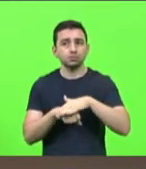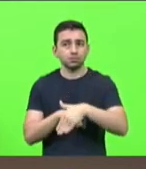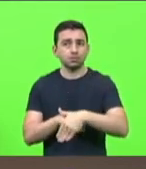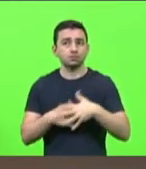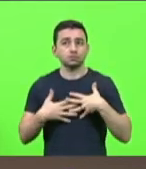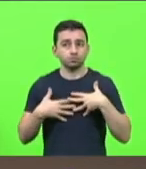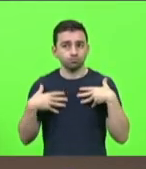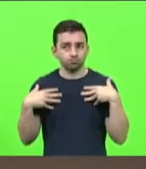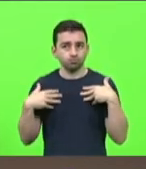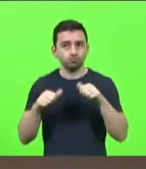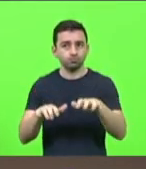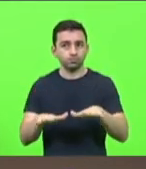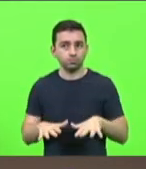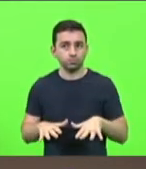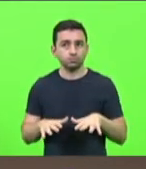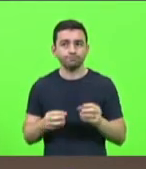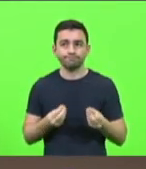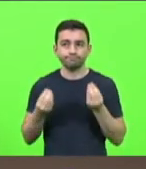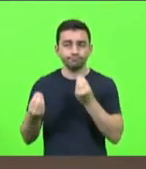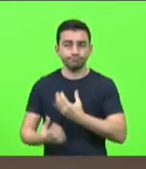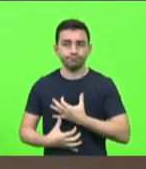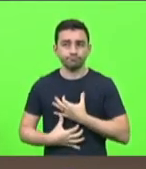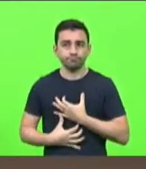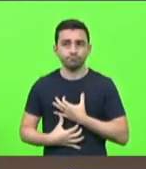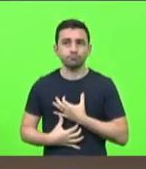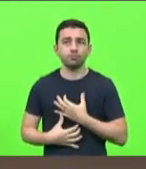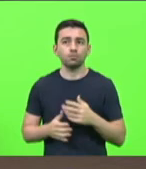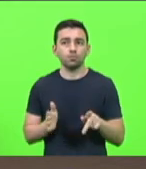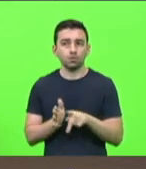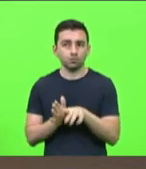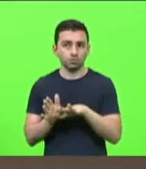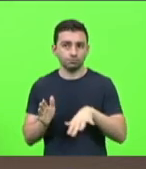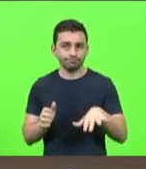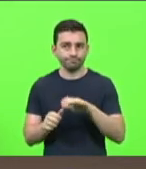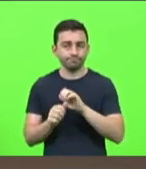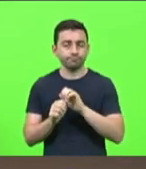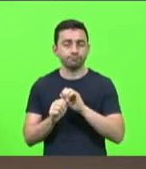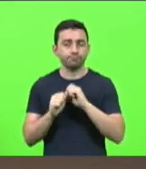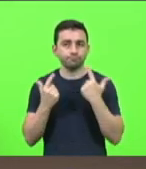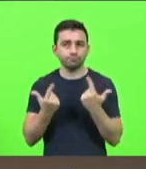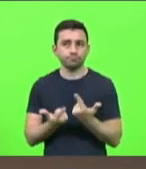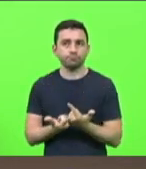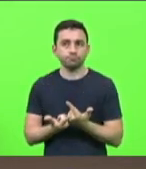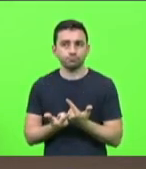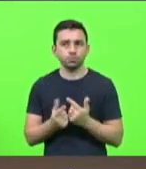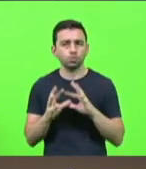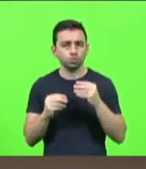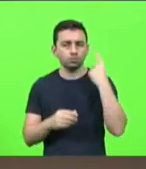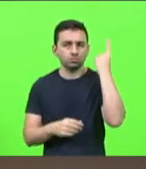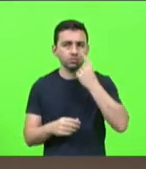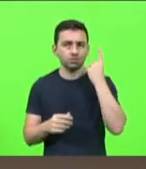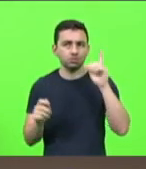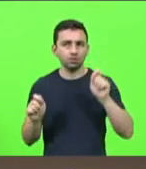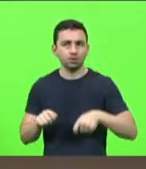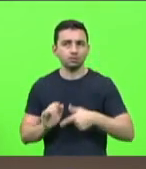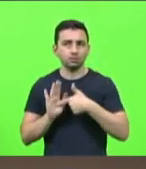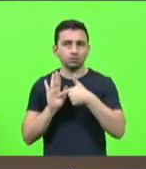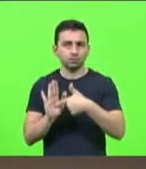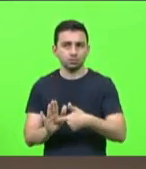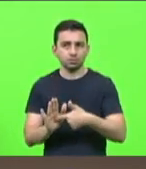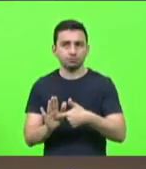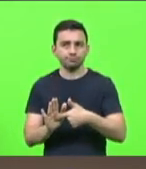que otorga a medalha da comenda do legislativo onde todos os deputados puderam fazer a indicação dos seus